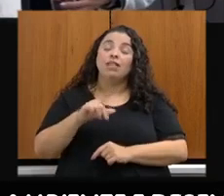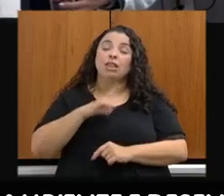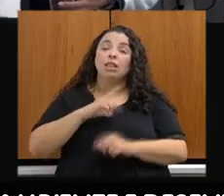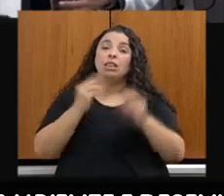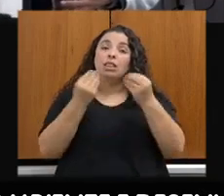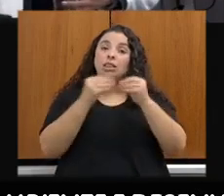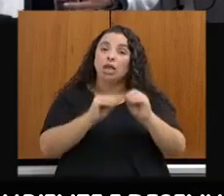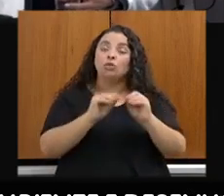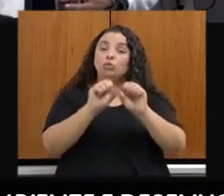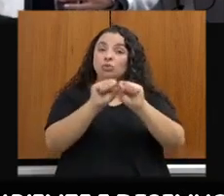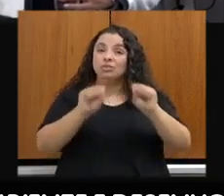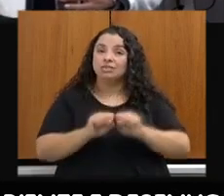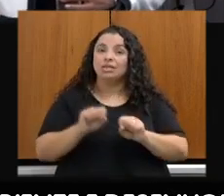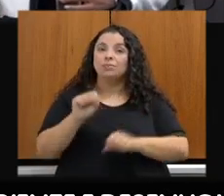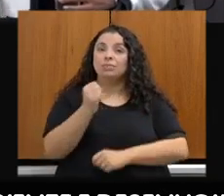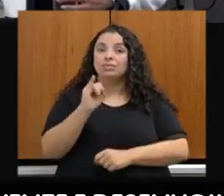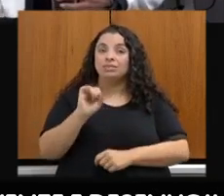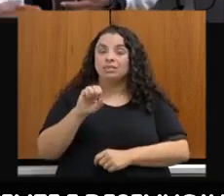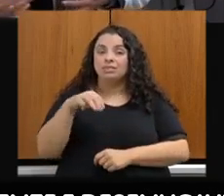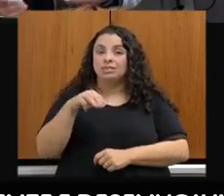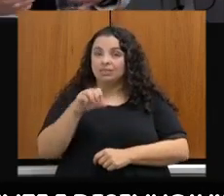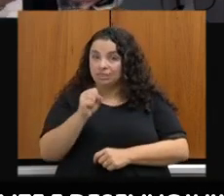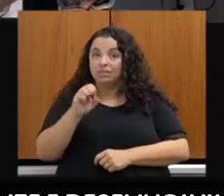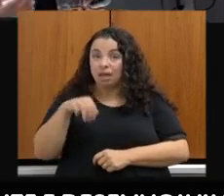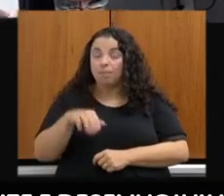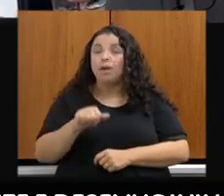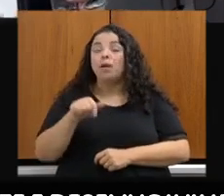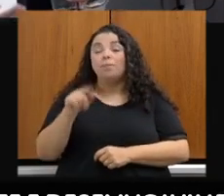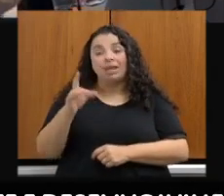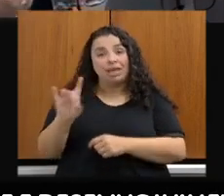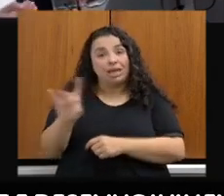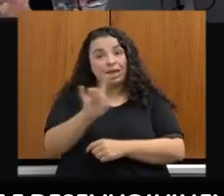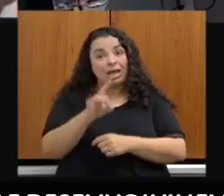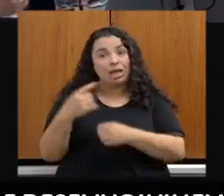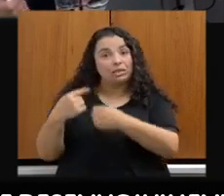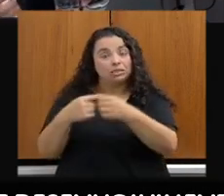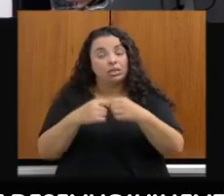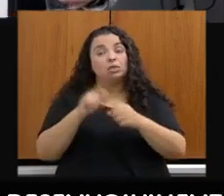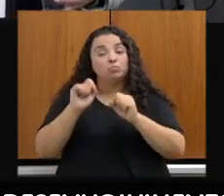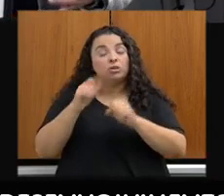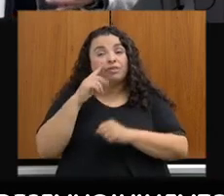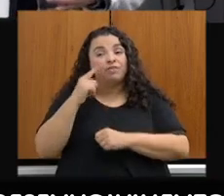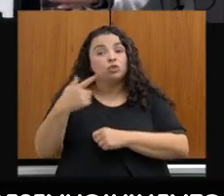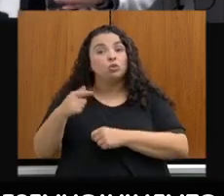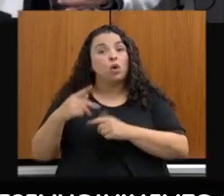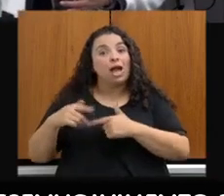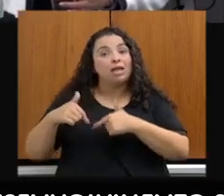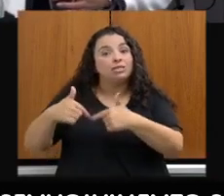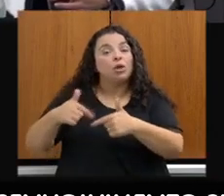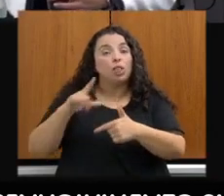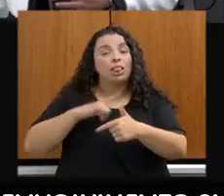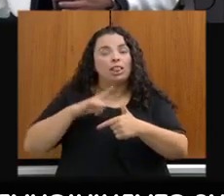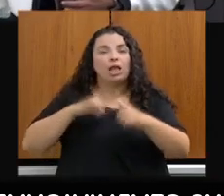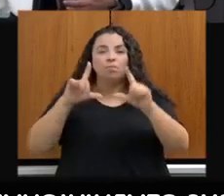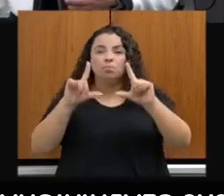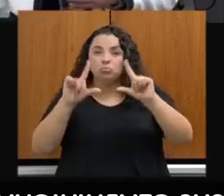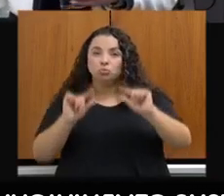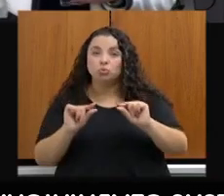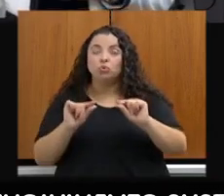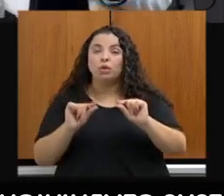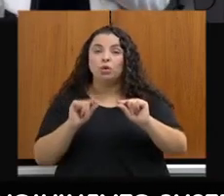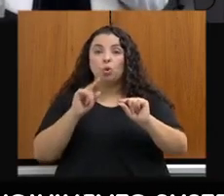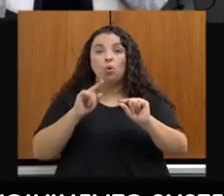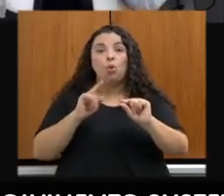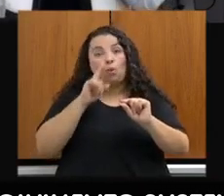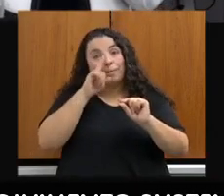para que os municípios possam também ver se as suas ações estão minimizando o risco de abastecimento público daquele município.